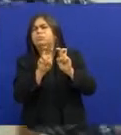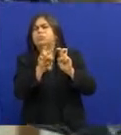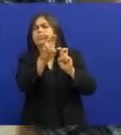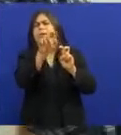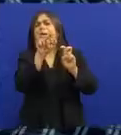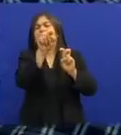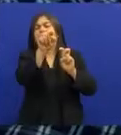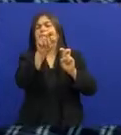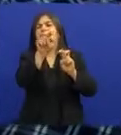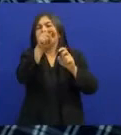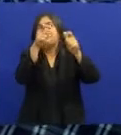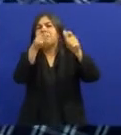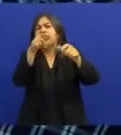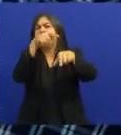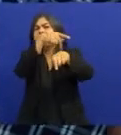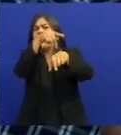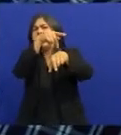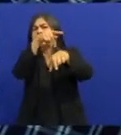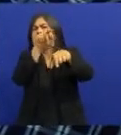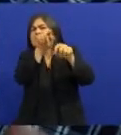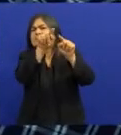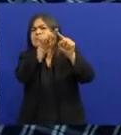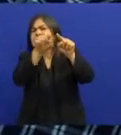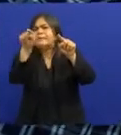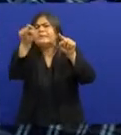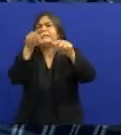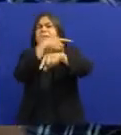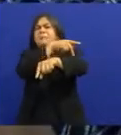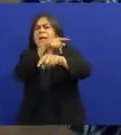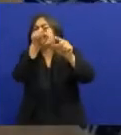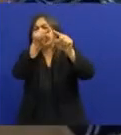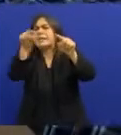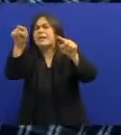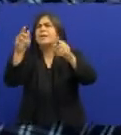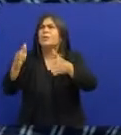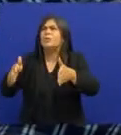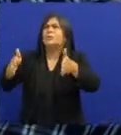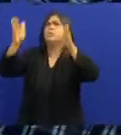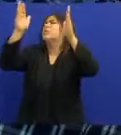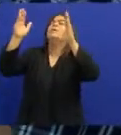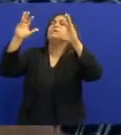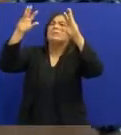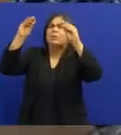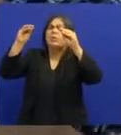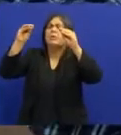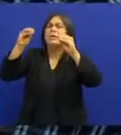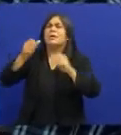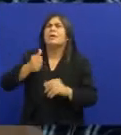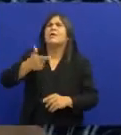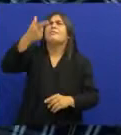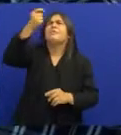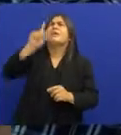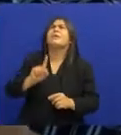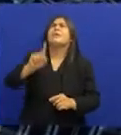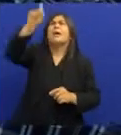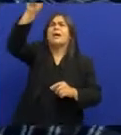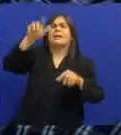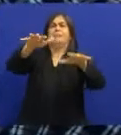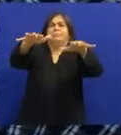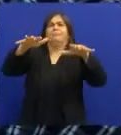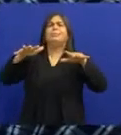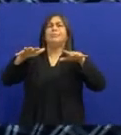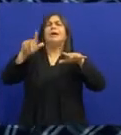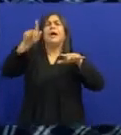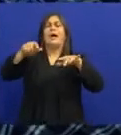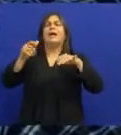na Praça Mauá E quando você chega lá Você sabe Tem o edifício da noite E no vigésimo andar É a Rádio